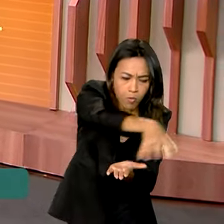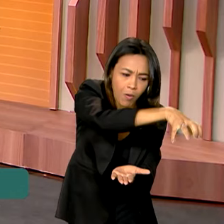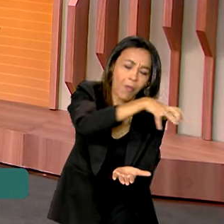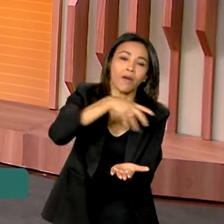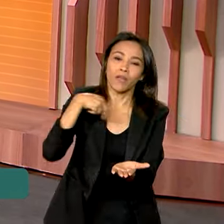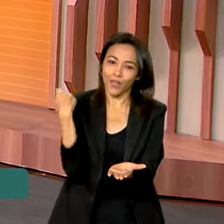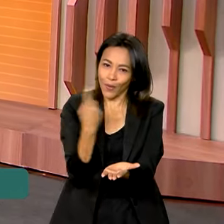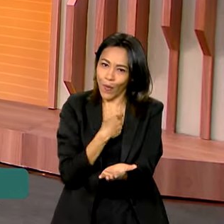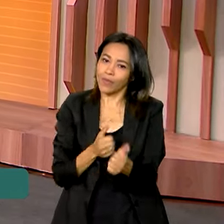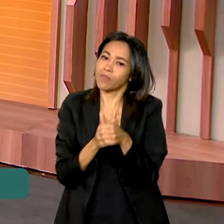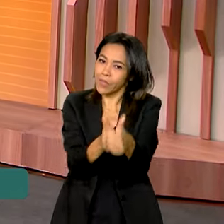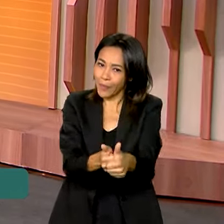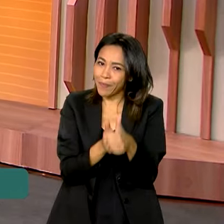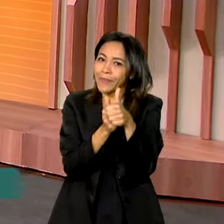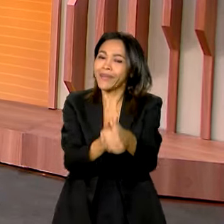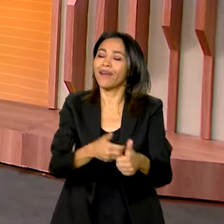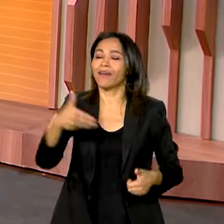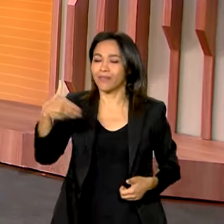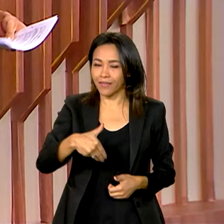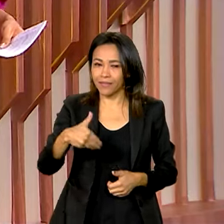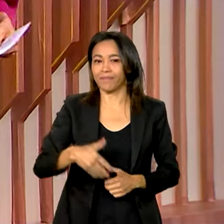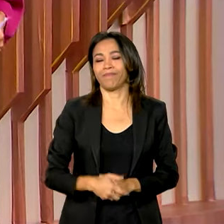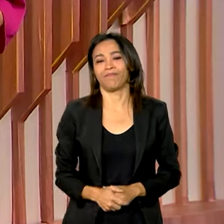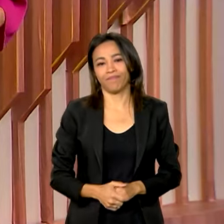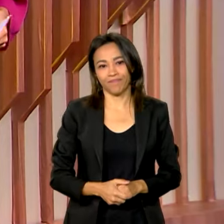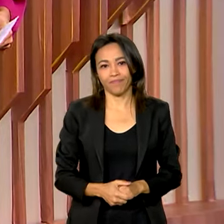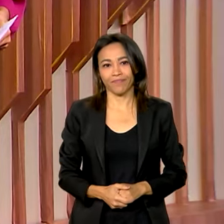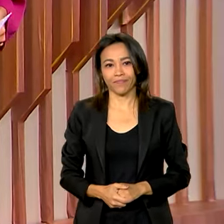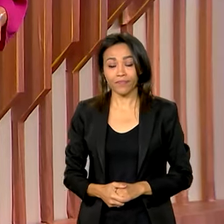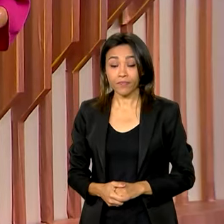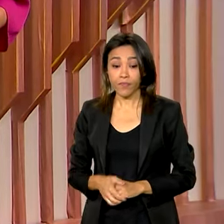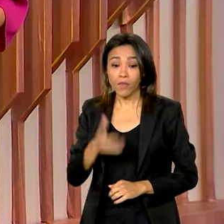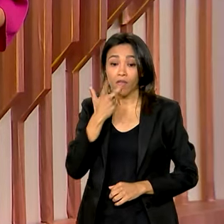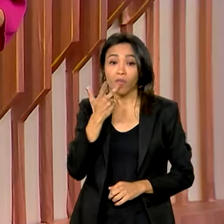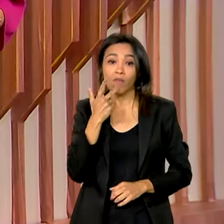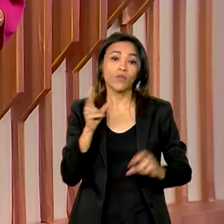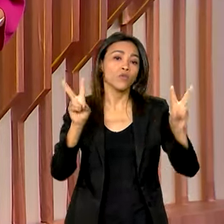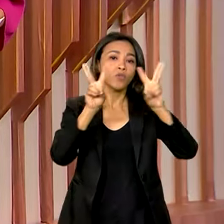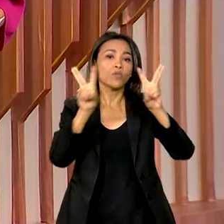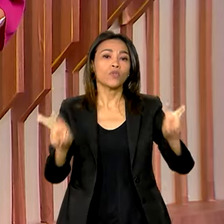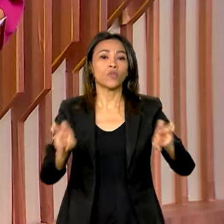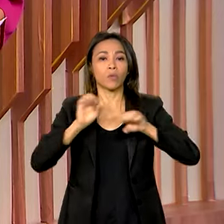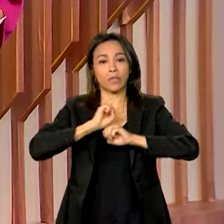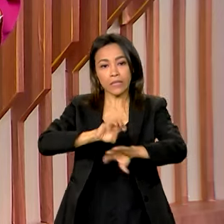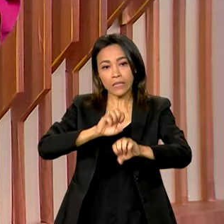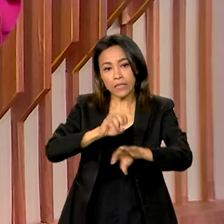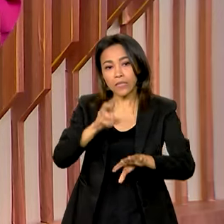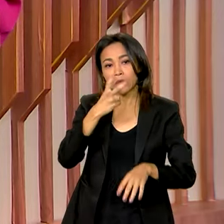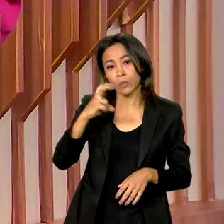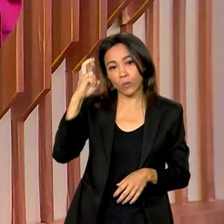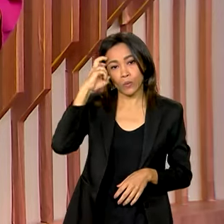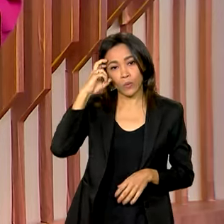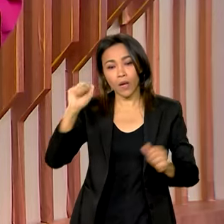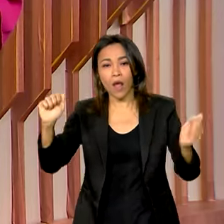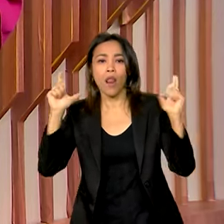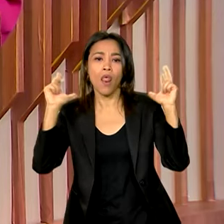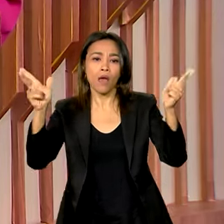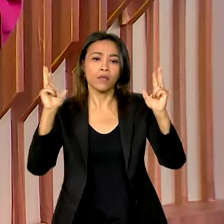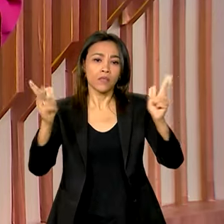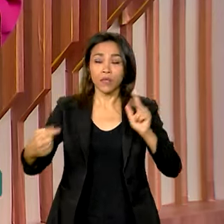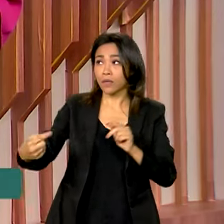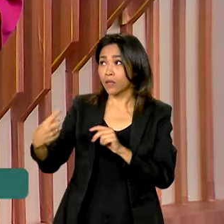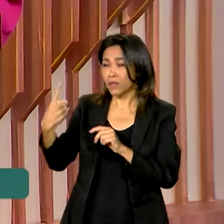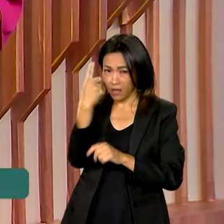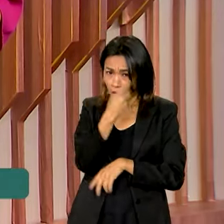a gente vai acompanhar aí, aqui no Brasil em dia. Vamos falar agora de educação, cultura e lazer. Na última sexta